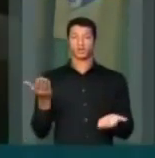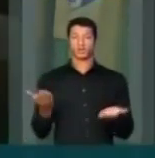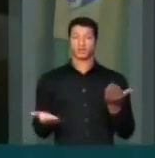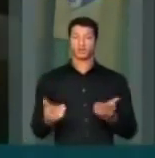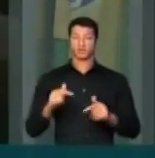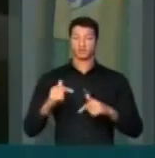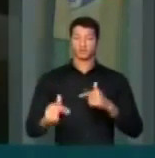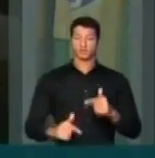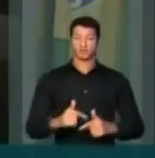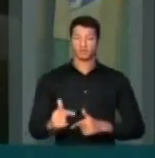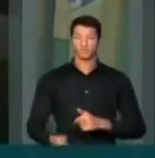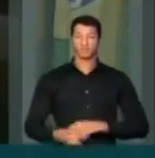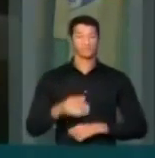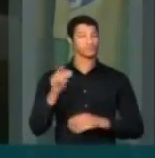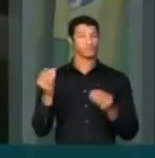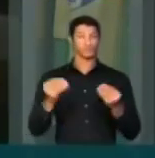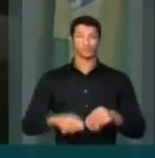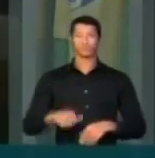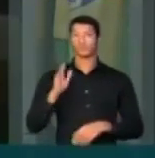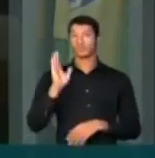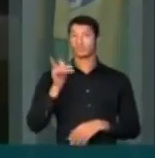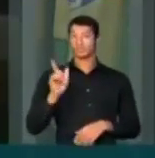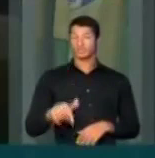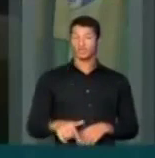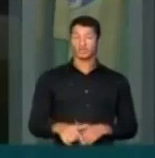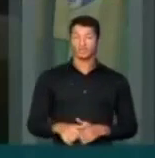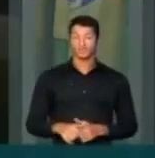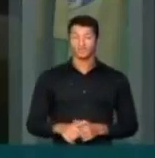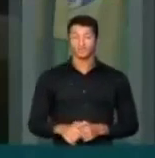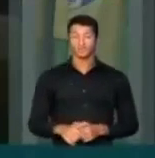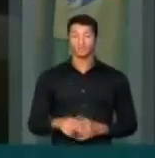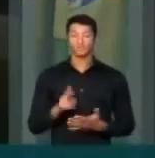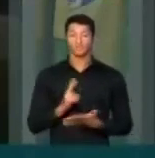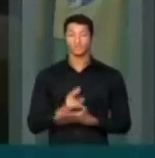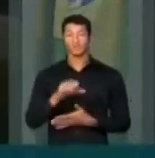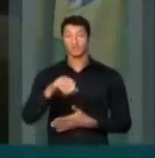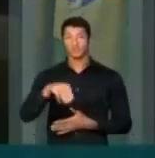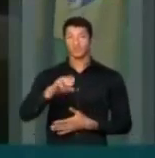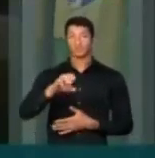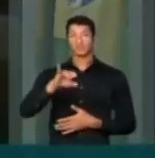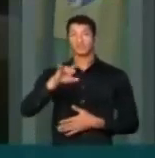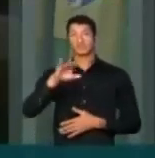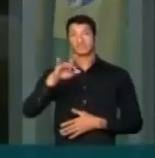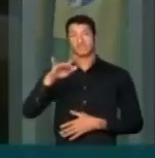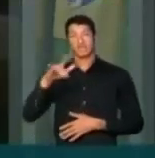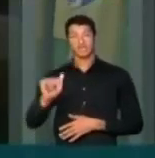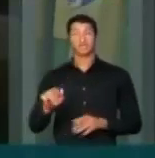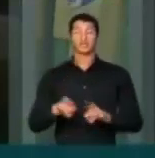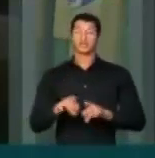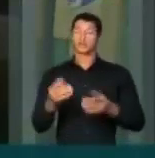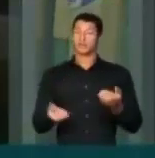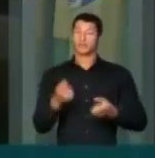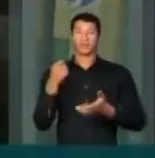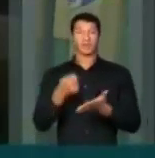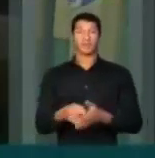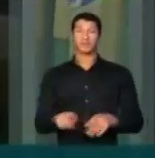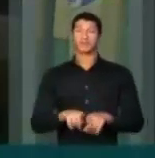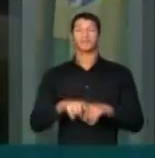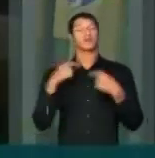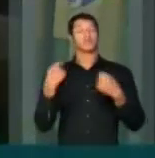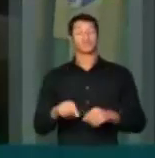serviço nem se fale, ela já era deficitária. E a balança de pagamento também